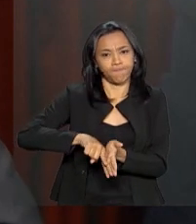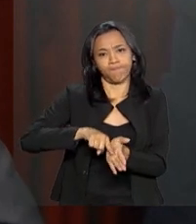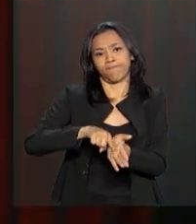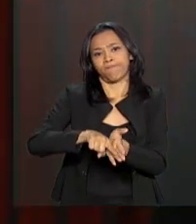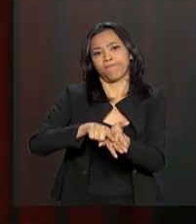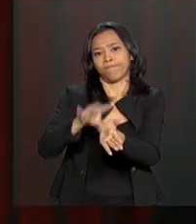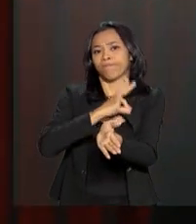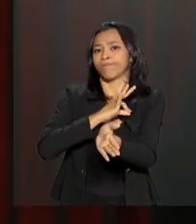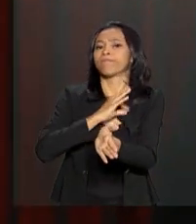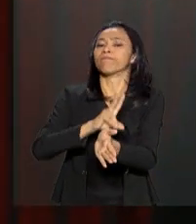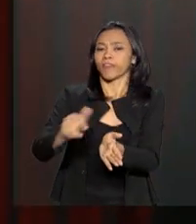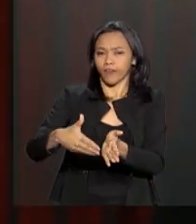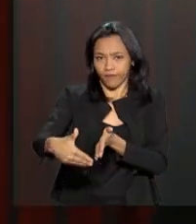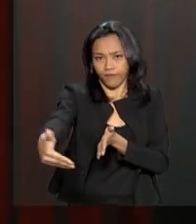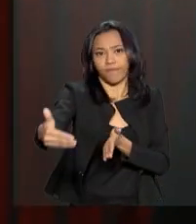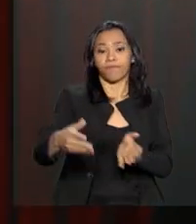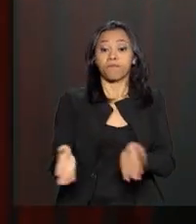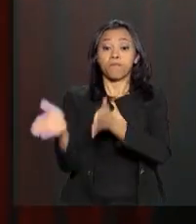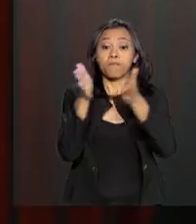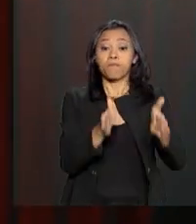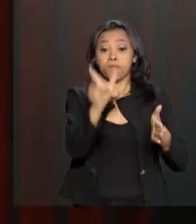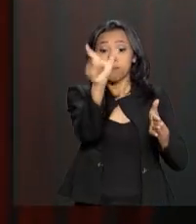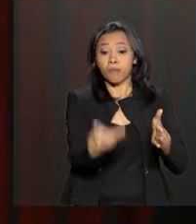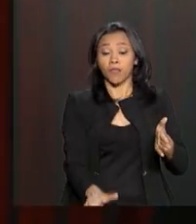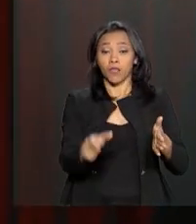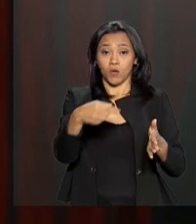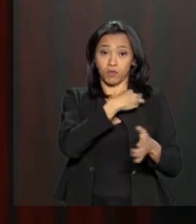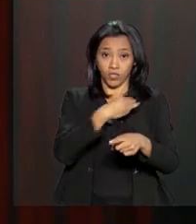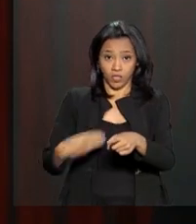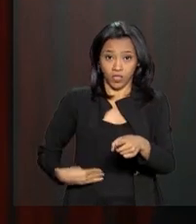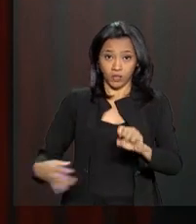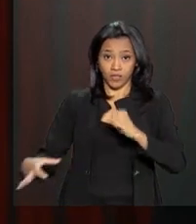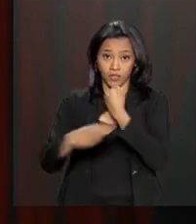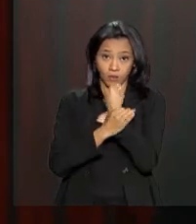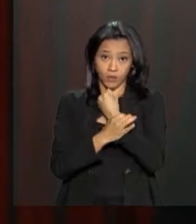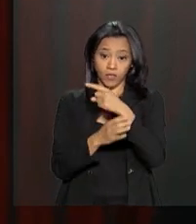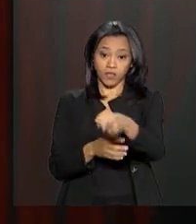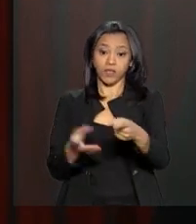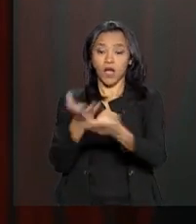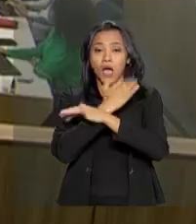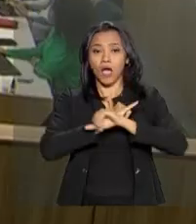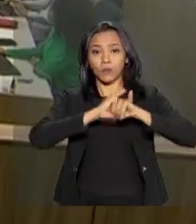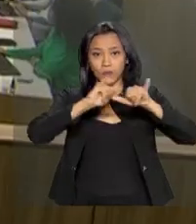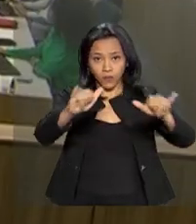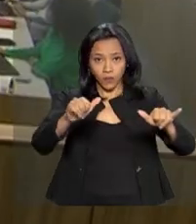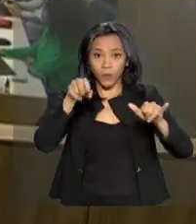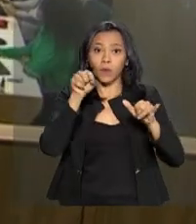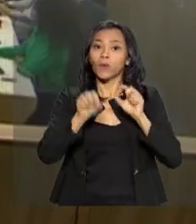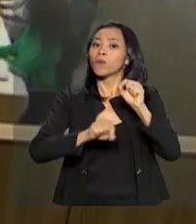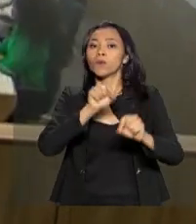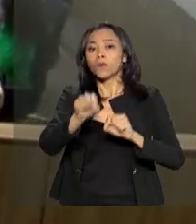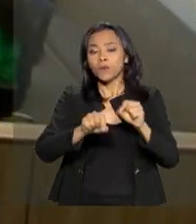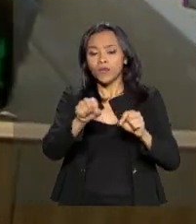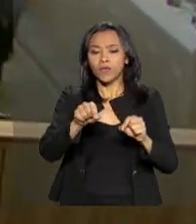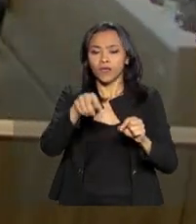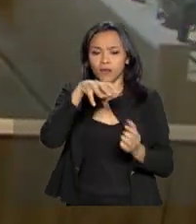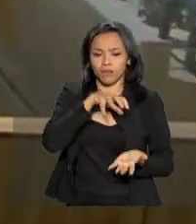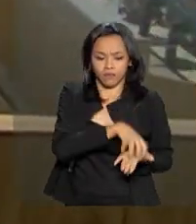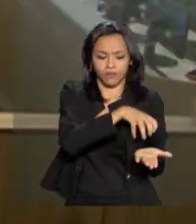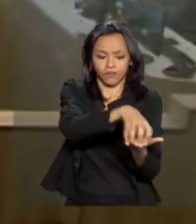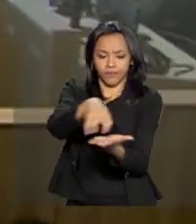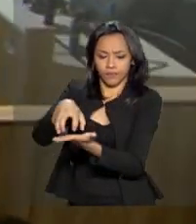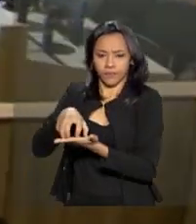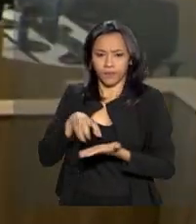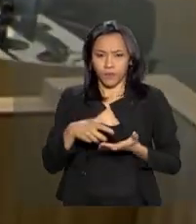brasileiro. Já o ministro da Segurança, Raul Jungmann, anunciou o retorno das atividades do Centro Integrado de Comando e Controle das